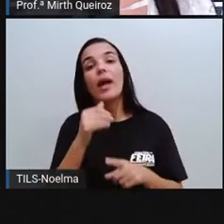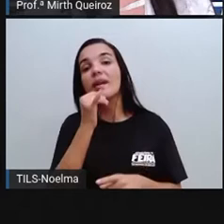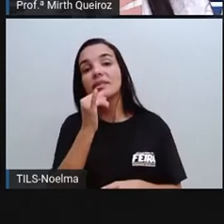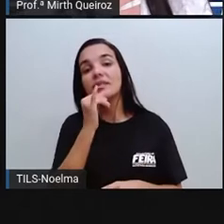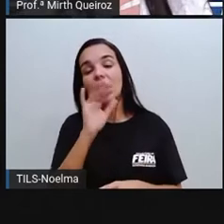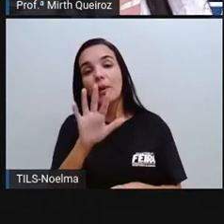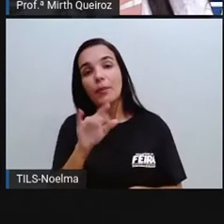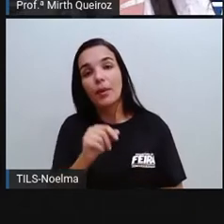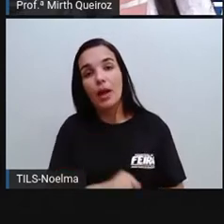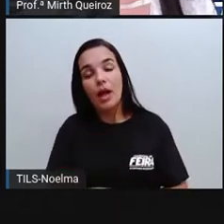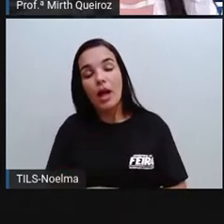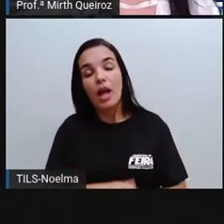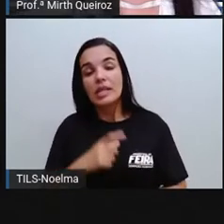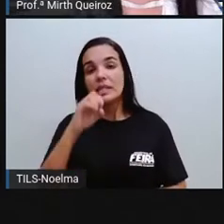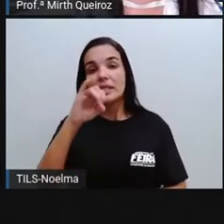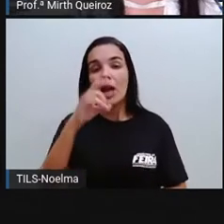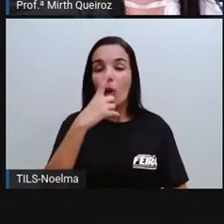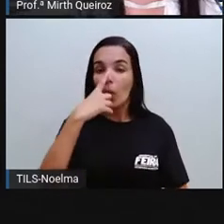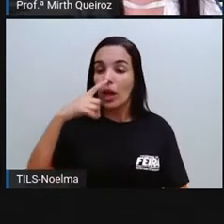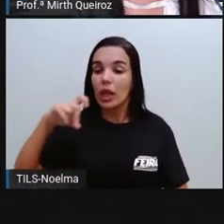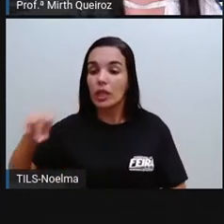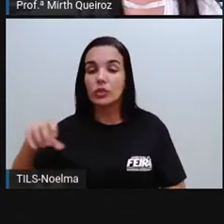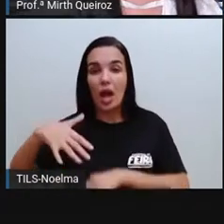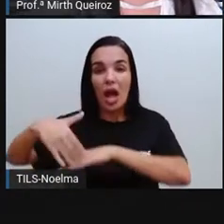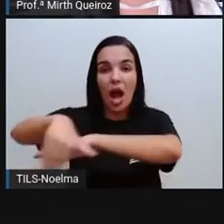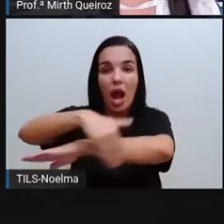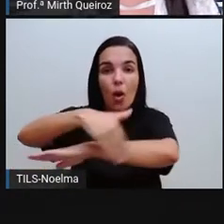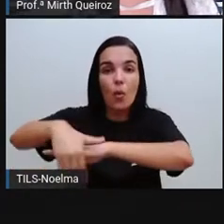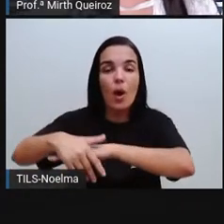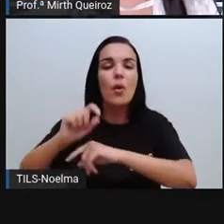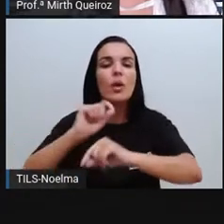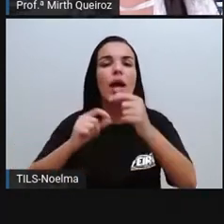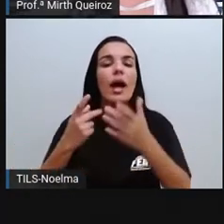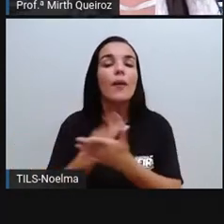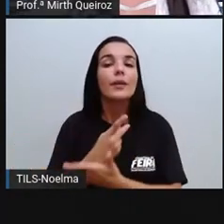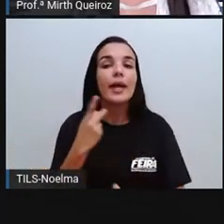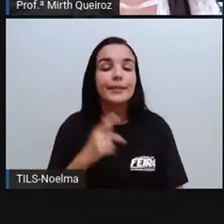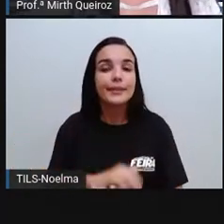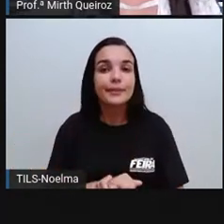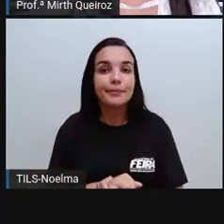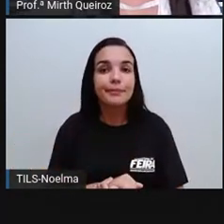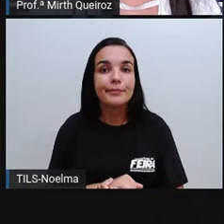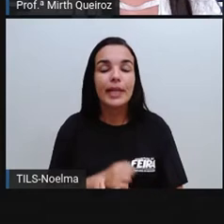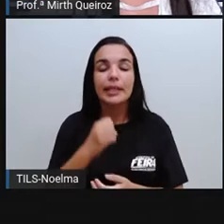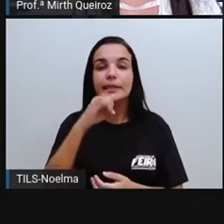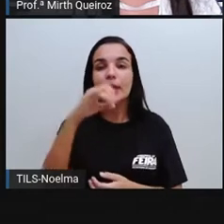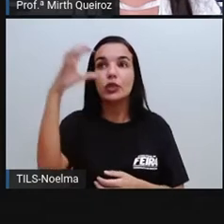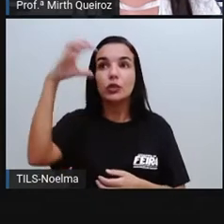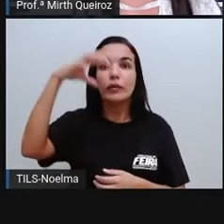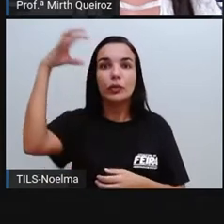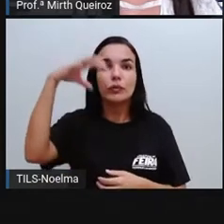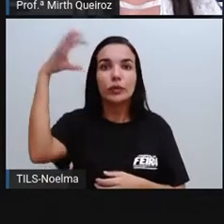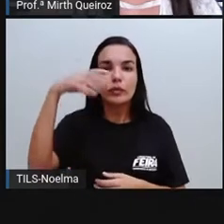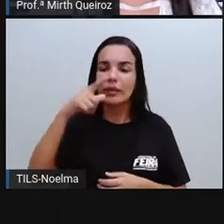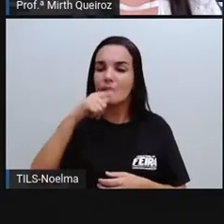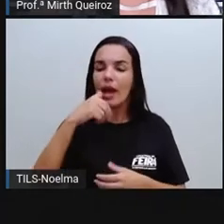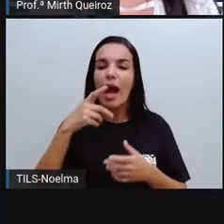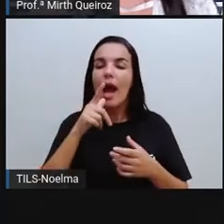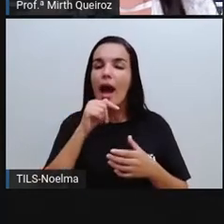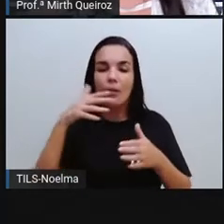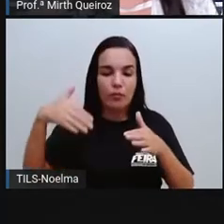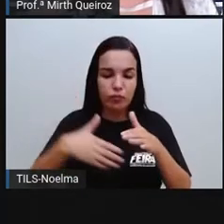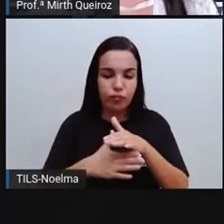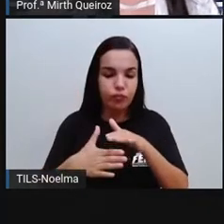exemplo, nas ruas, esse lixo pode acabar entupindo os bueiros, né? A água sem saída vai fazer com que ocorra uma